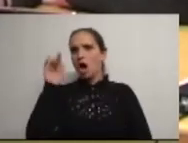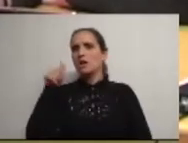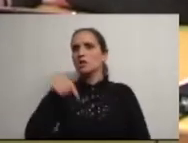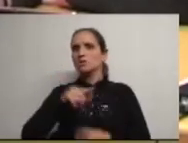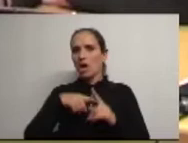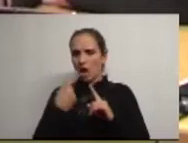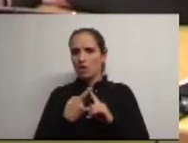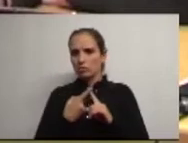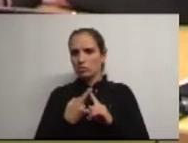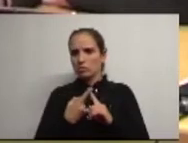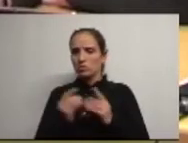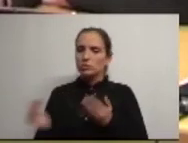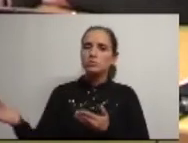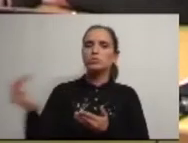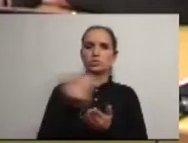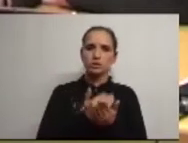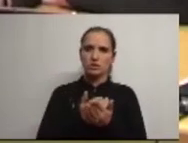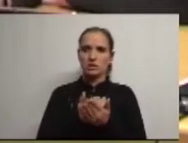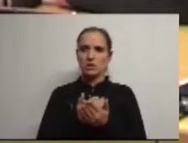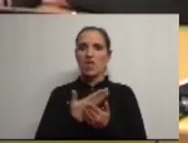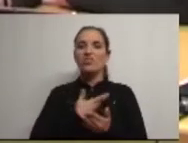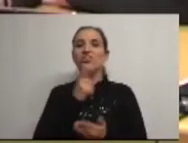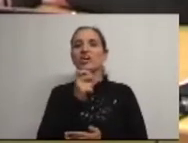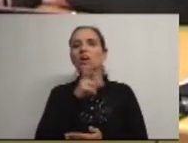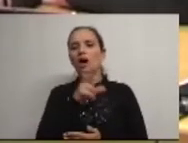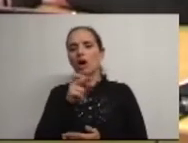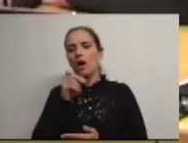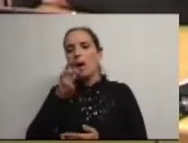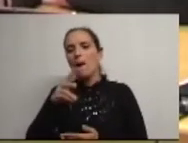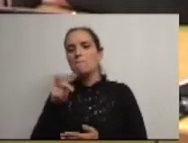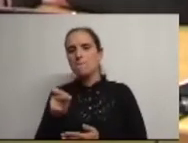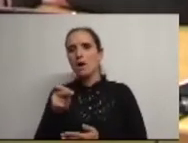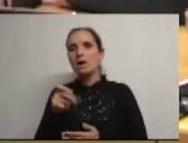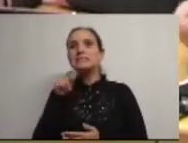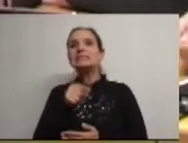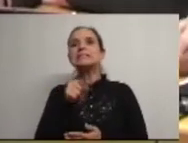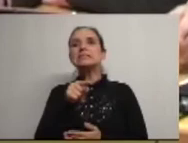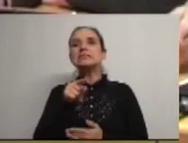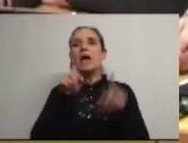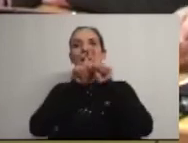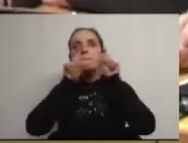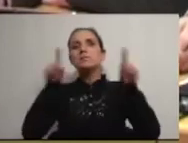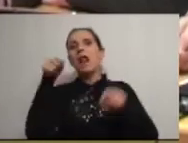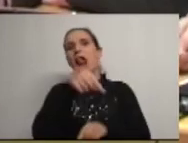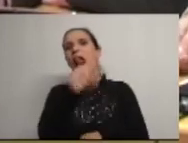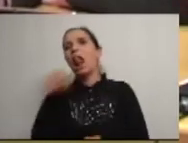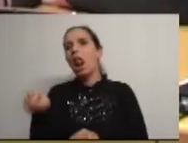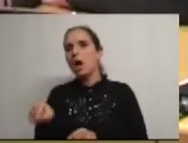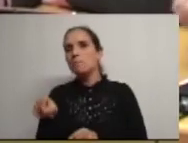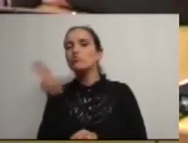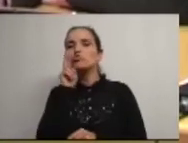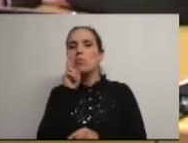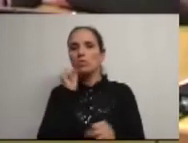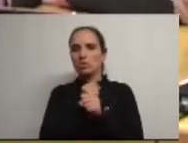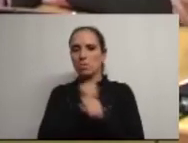ano a arrecadação é na derrama e aqui uma palavra aos empresários deste concelho e ao